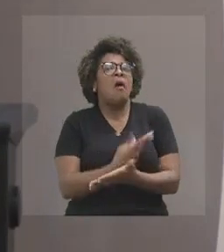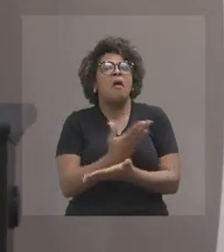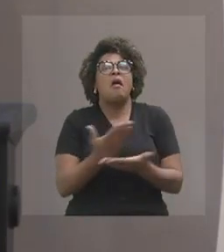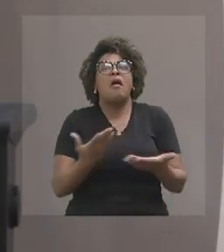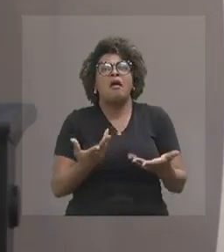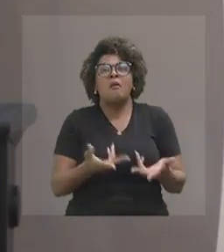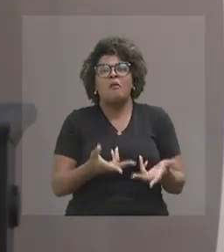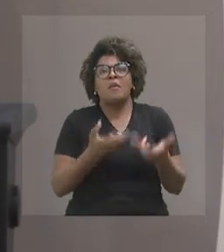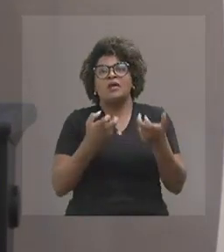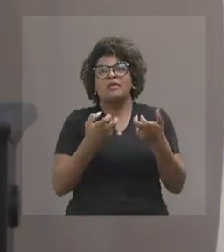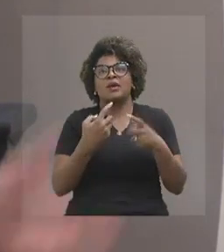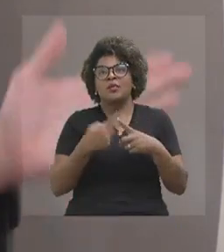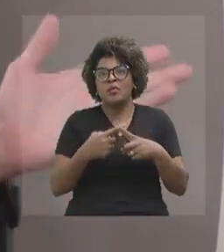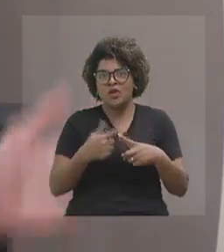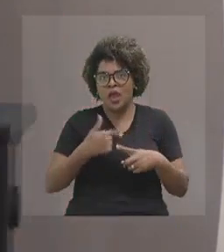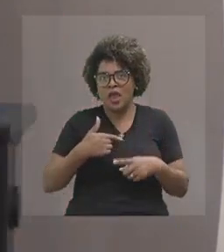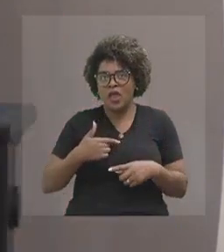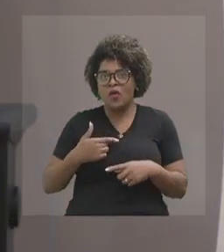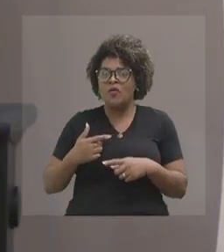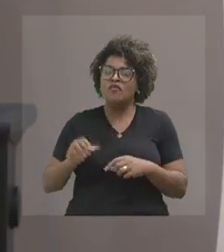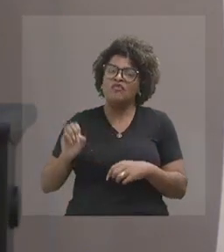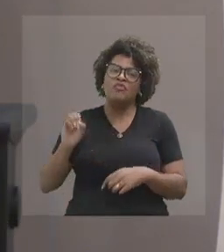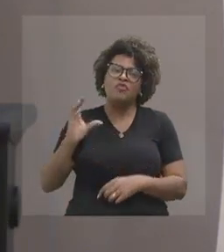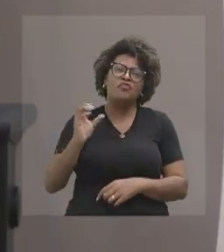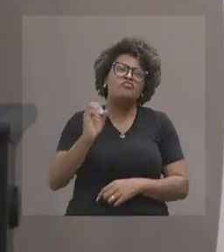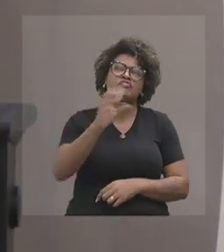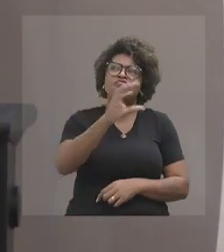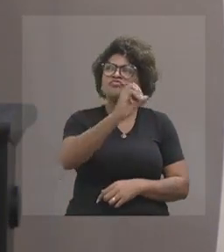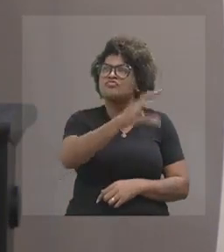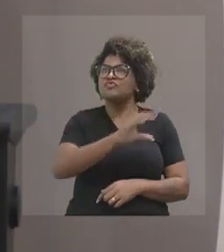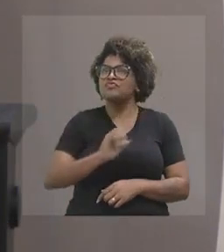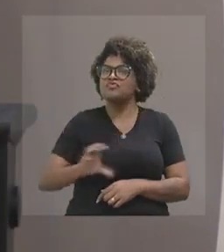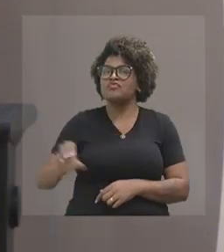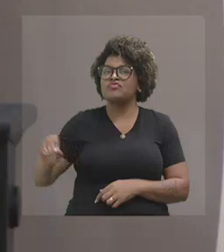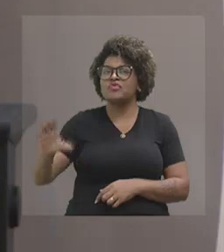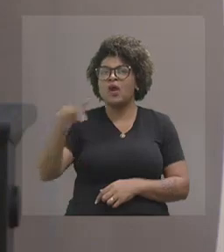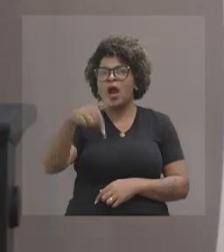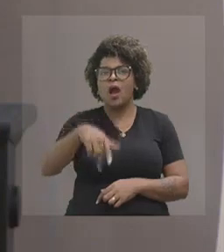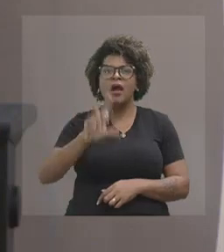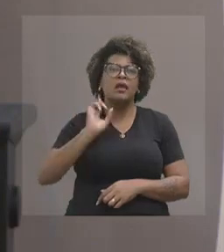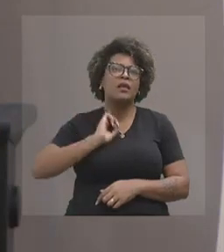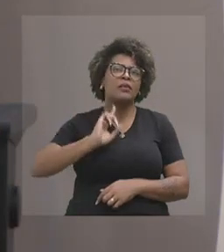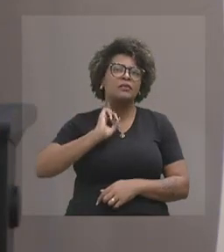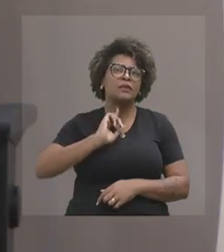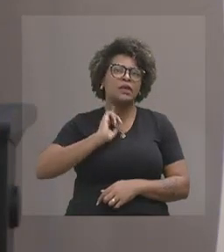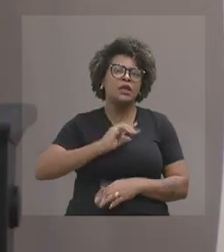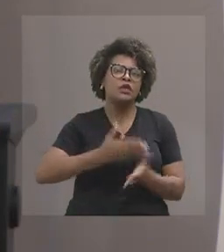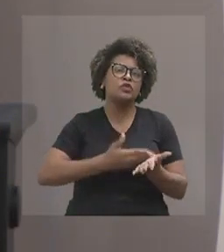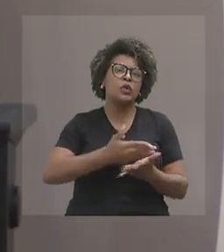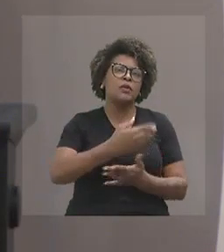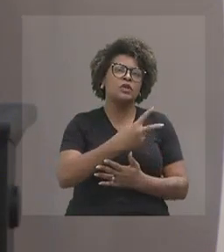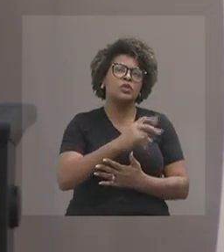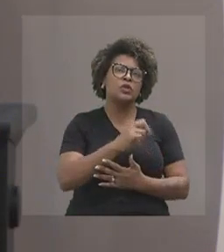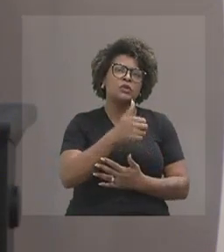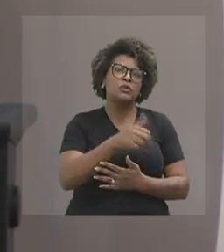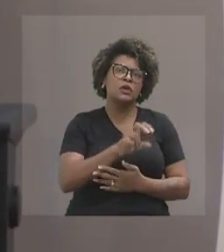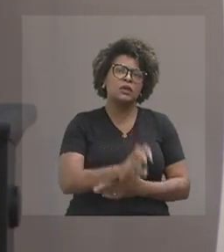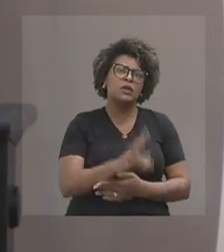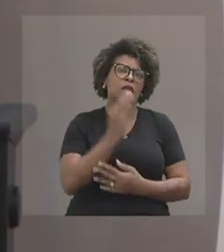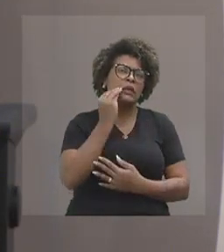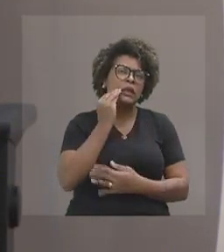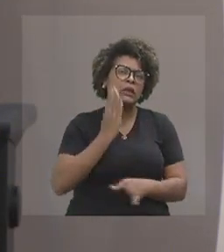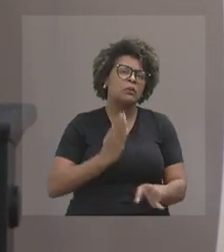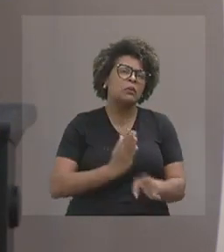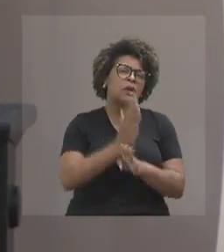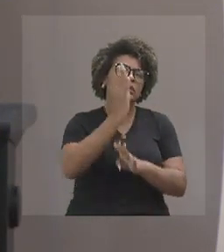eu viajo desde 2015 por Minas, não para fazer campanha, mas para tentar identificar a gente que pensava